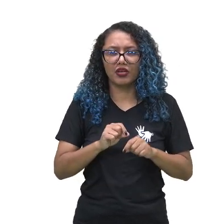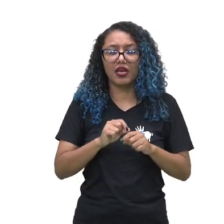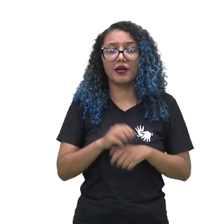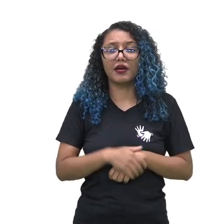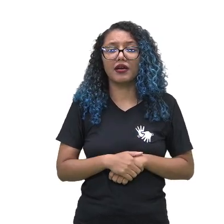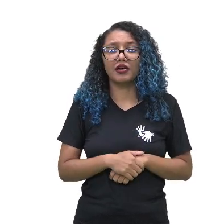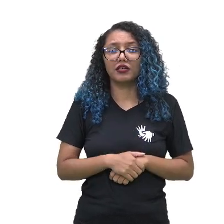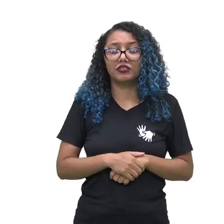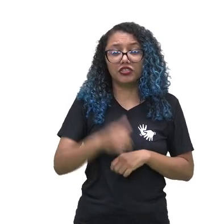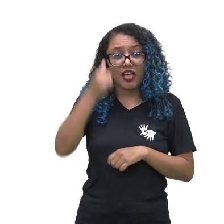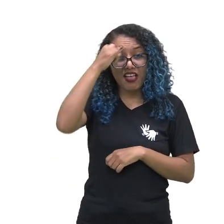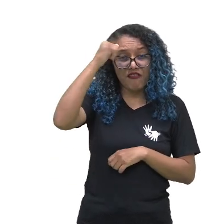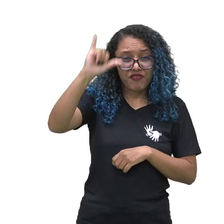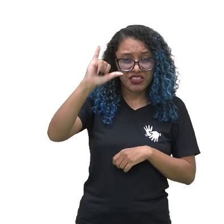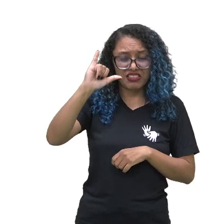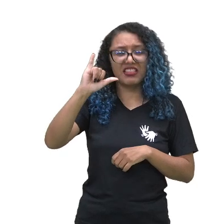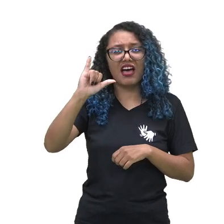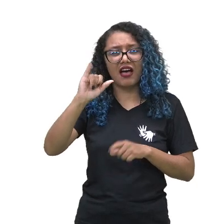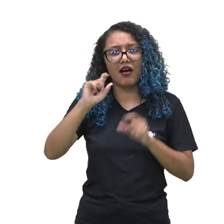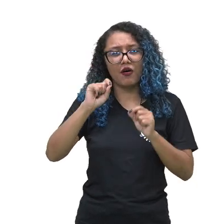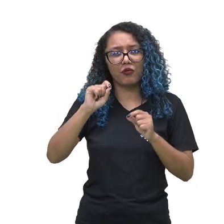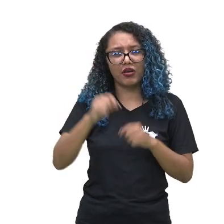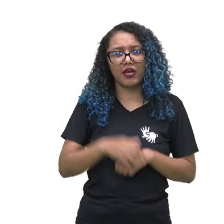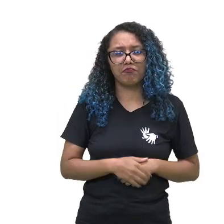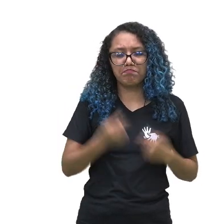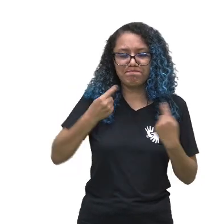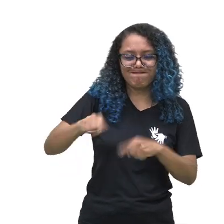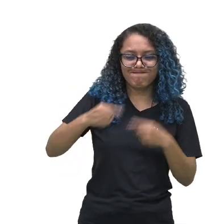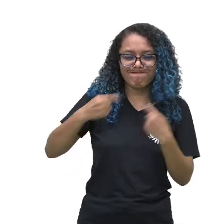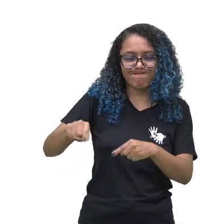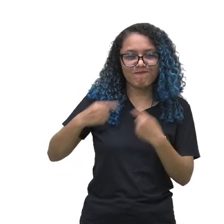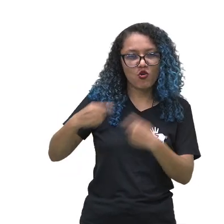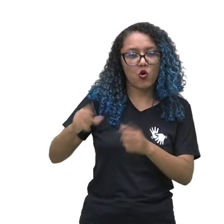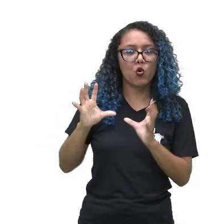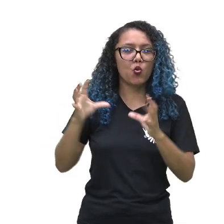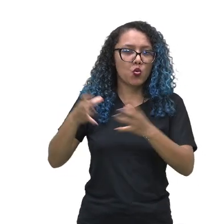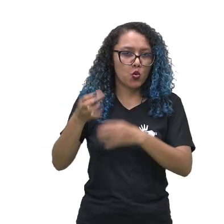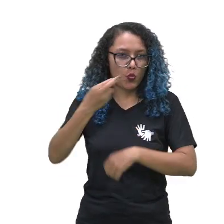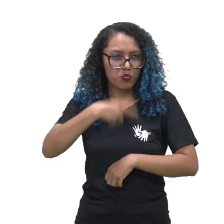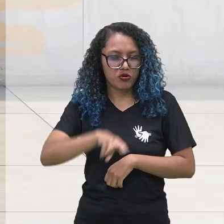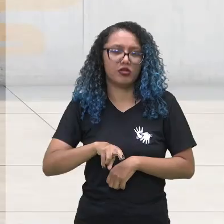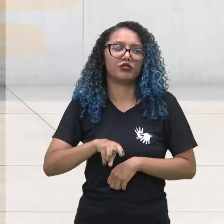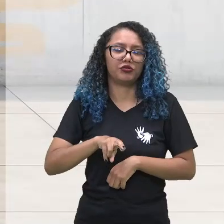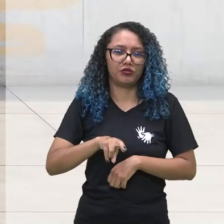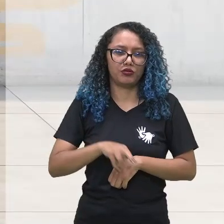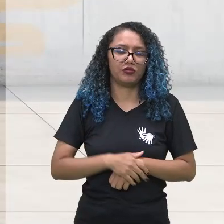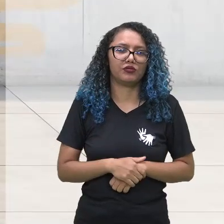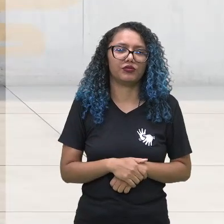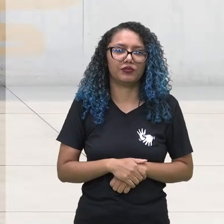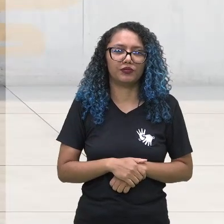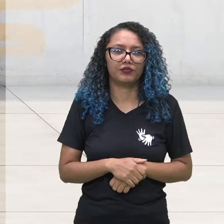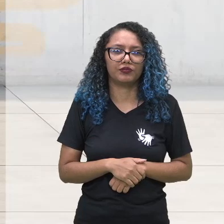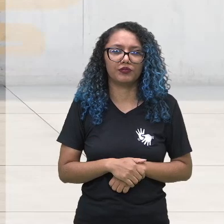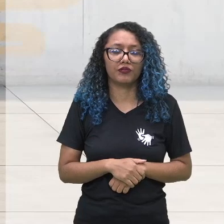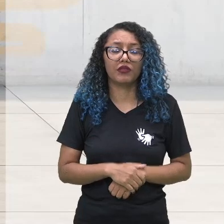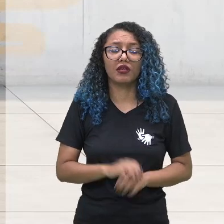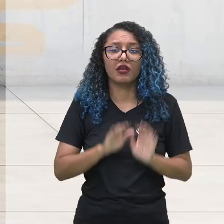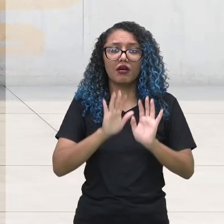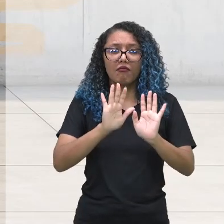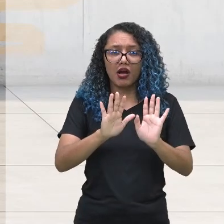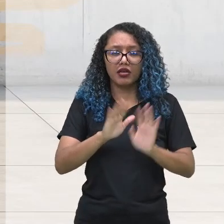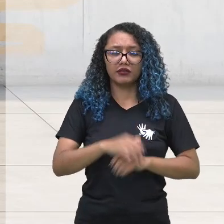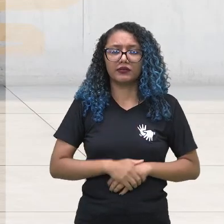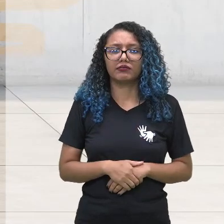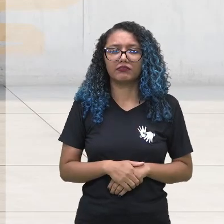diferentes grupos religiosos. inclusive, a gente tem que entender isso, mas a diversidade